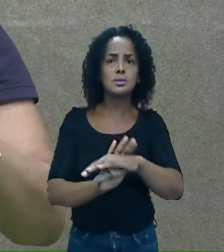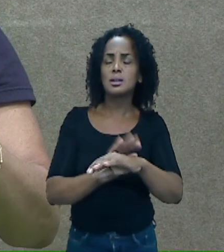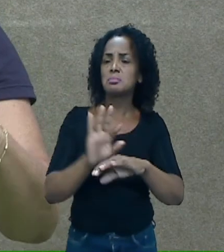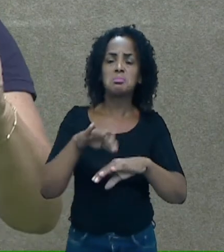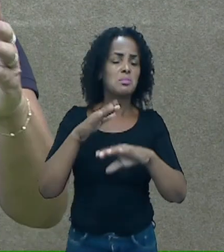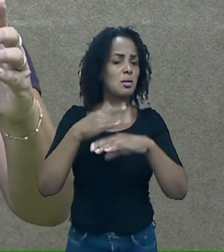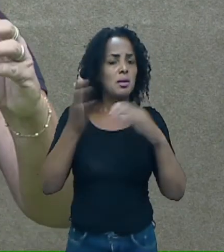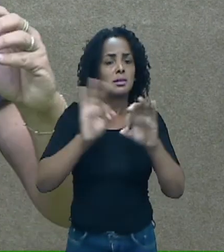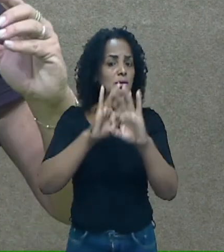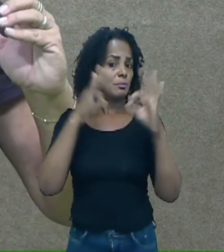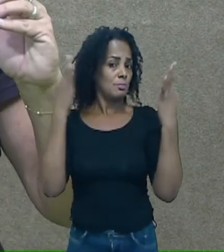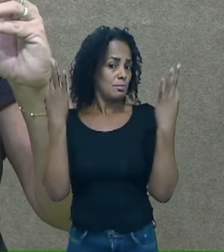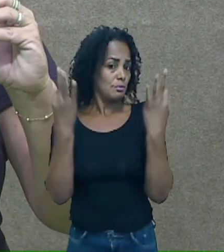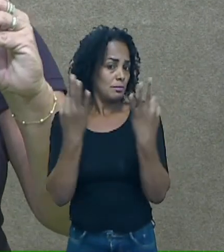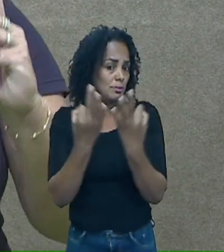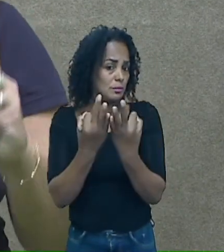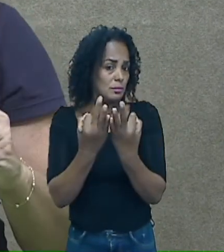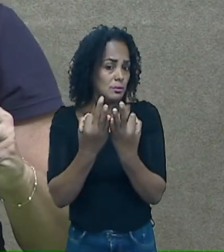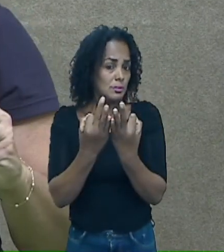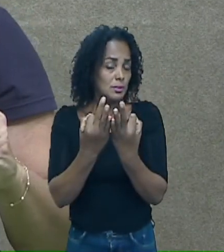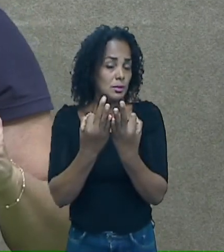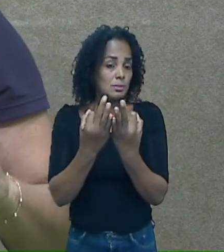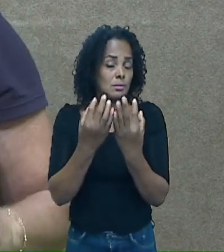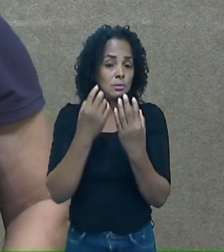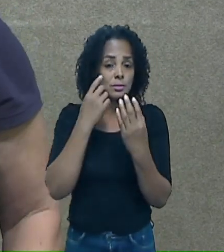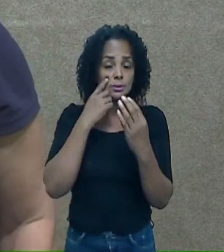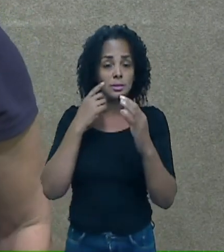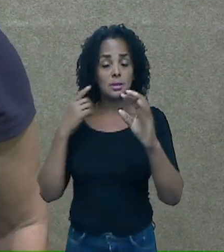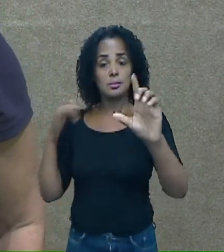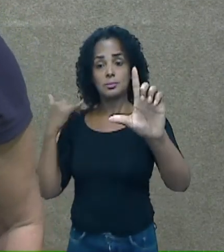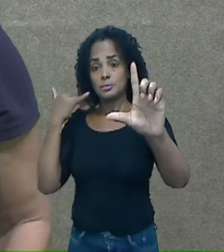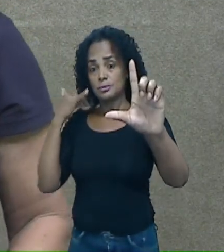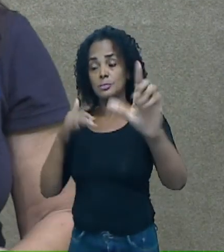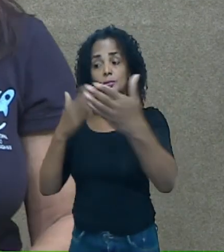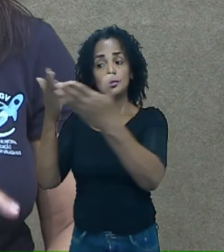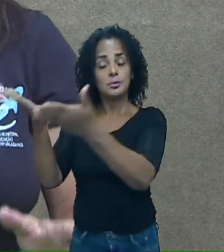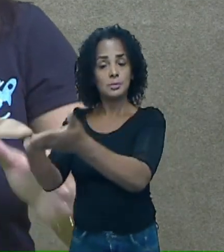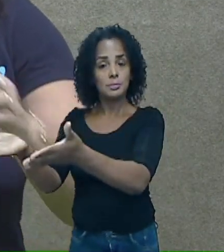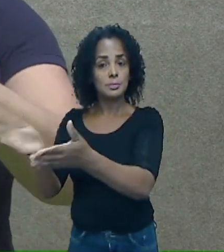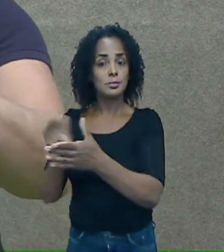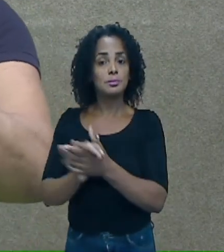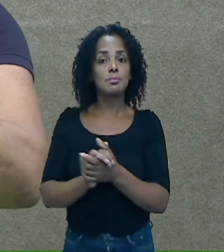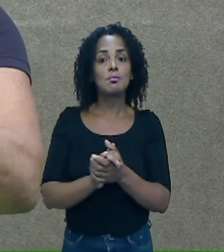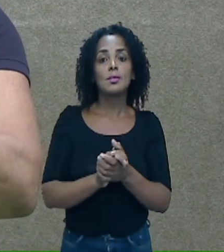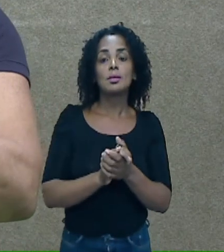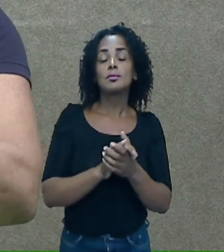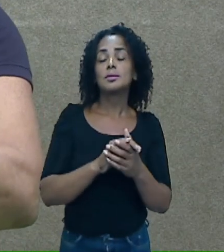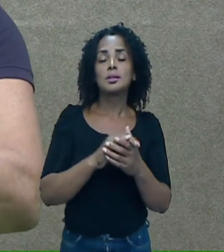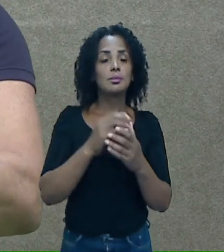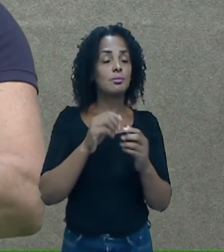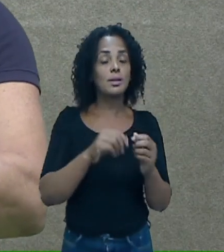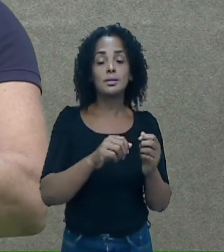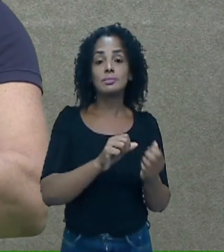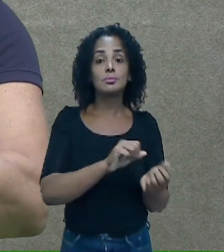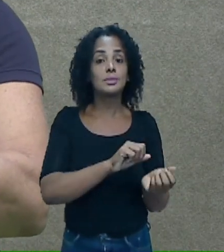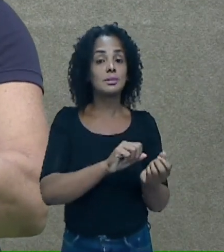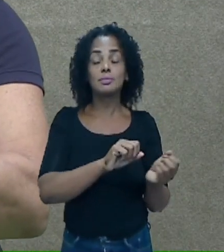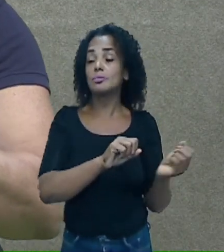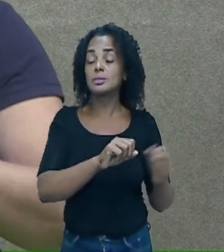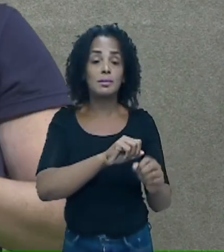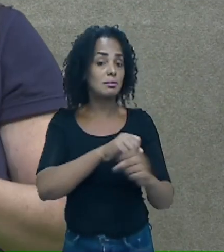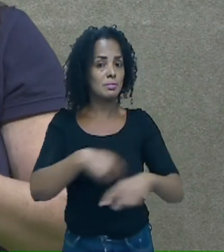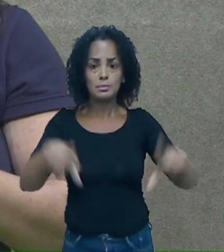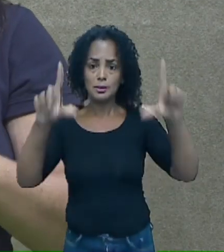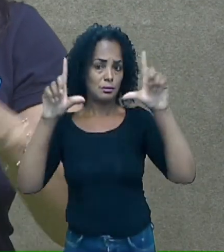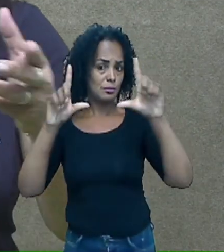família. Quando você apontar a câmera do seu celular para este símbolo, você será direcionado para a nossa